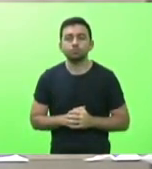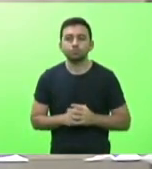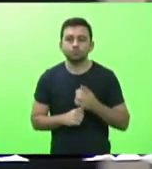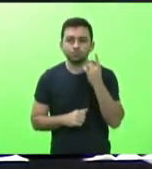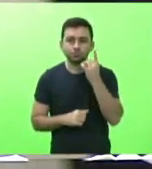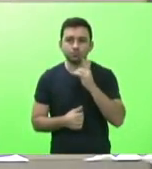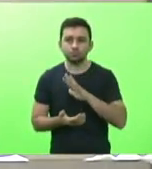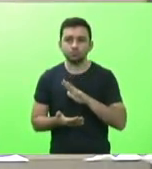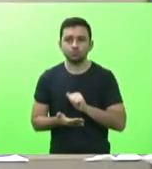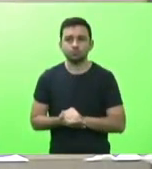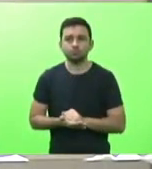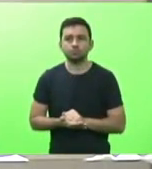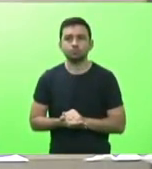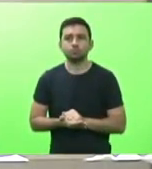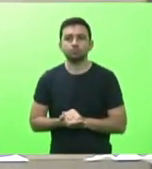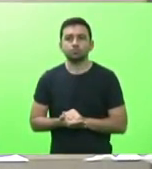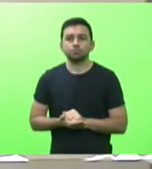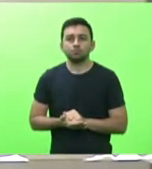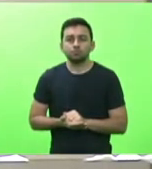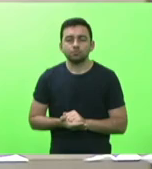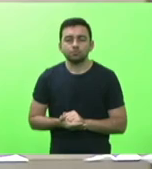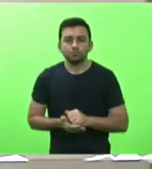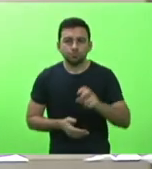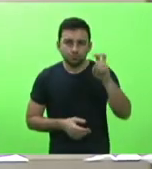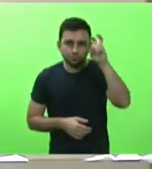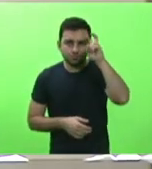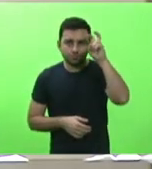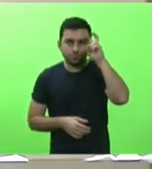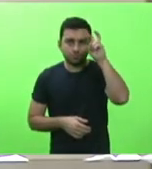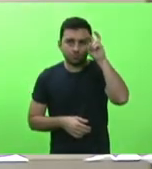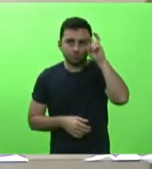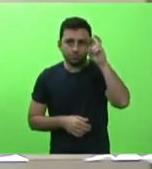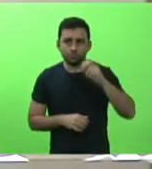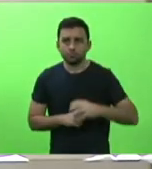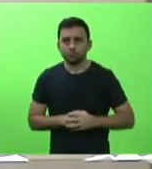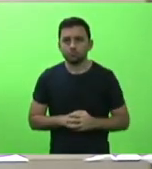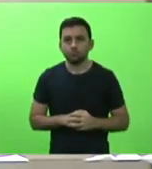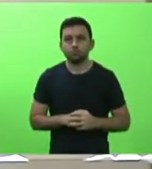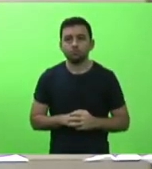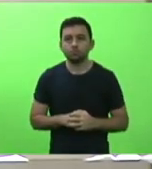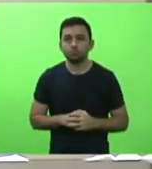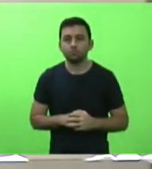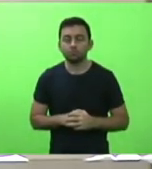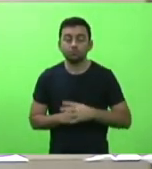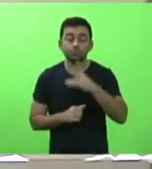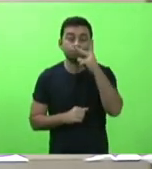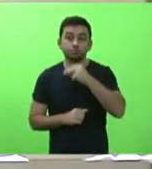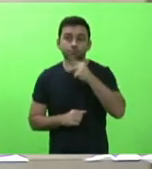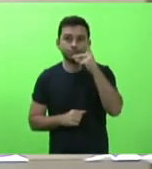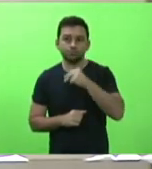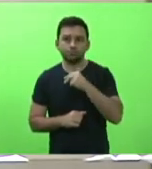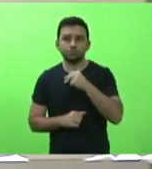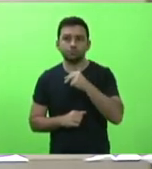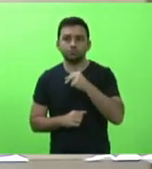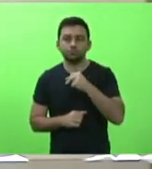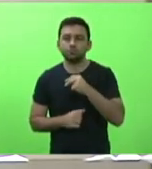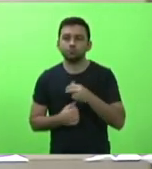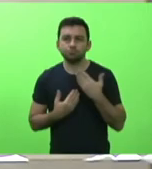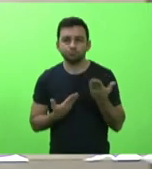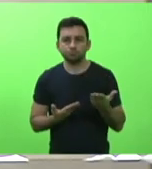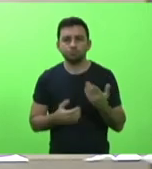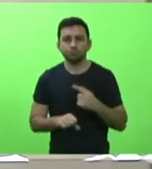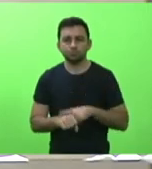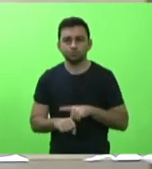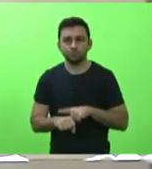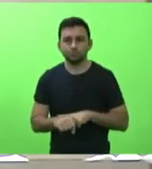escrito, nesta quinta-feira, em primeira mão, é o deputado Kennedy Nunes. Vossa Excelência terá